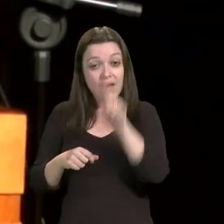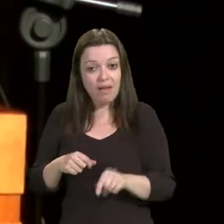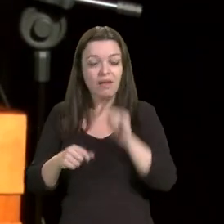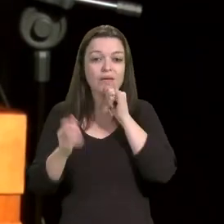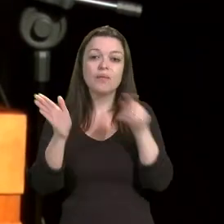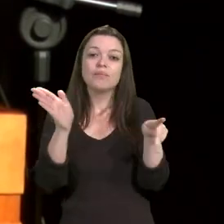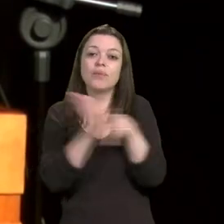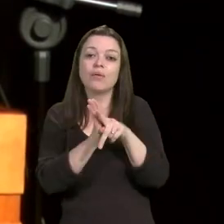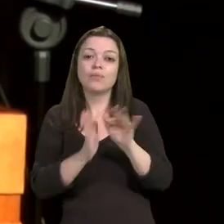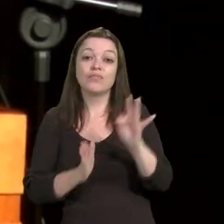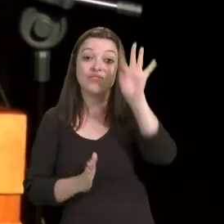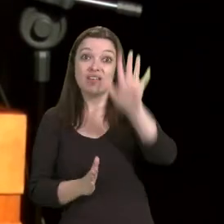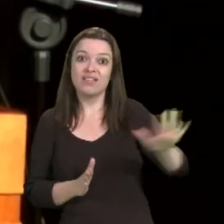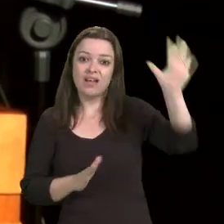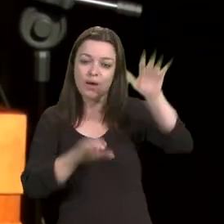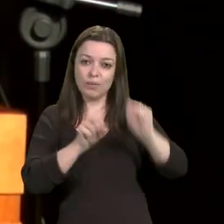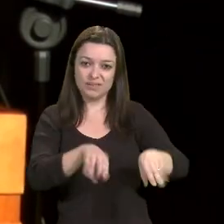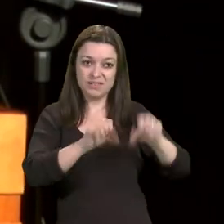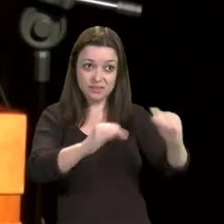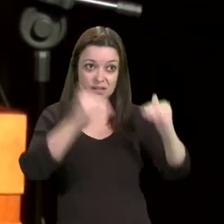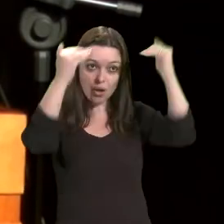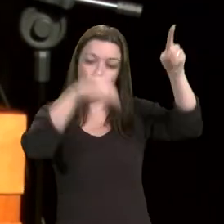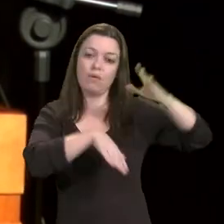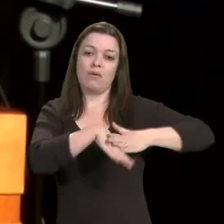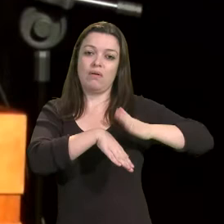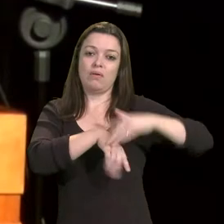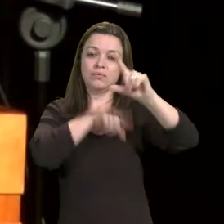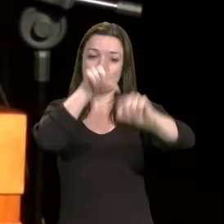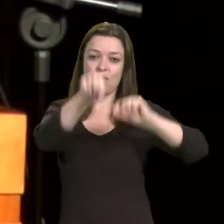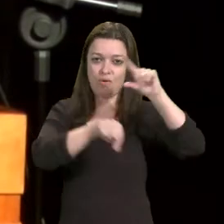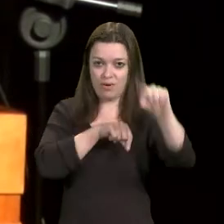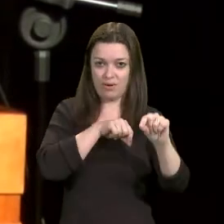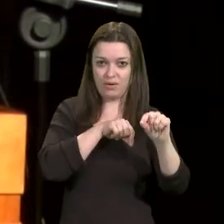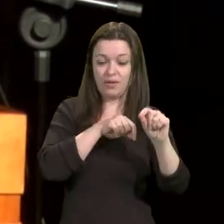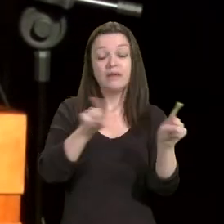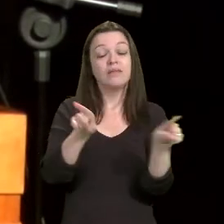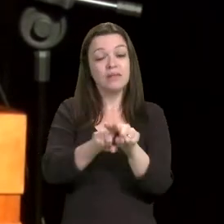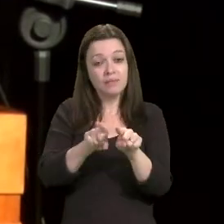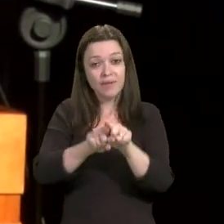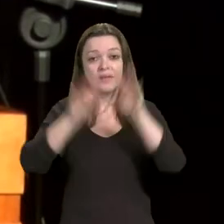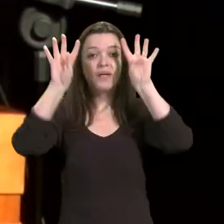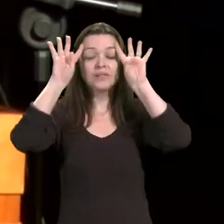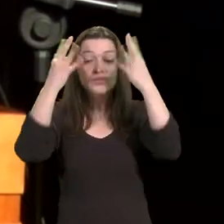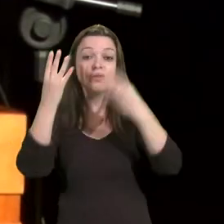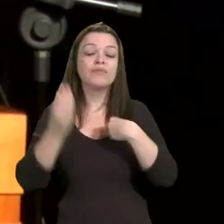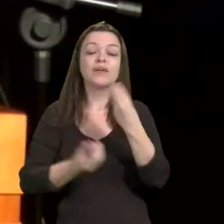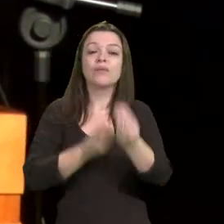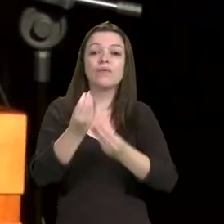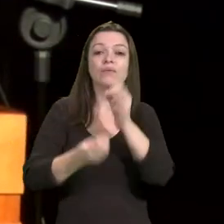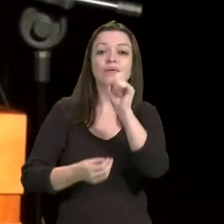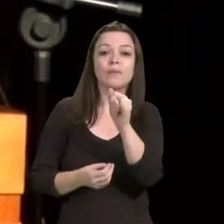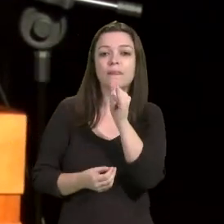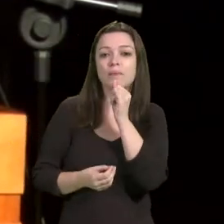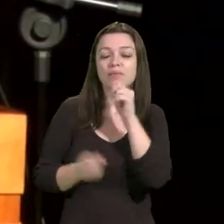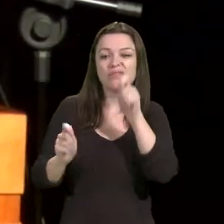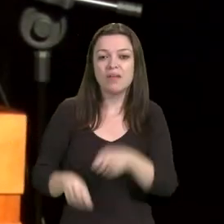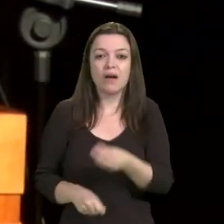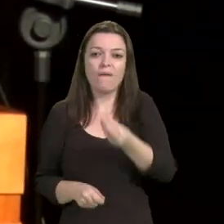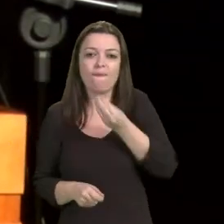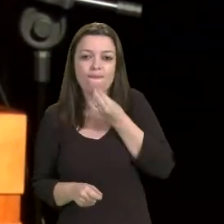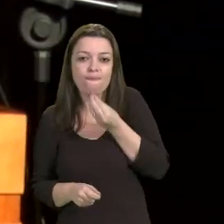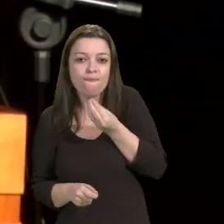instituições federais de ensino superior e também decidir, pela conveniência e oportunidade